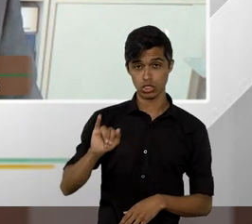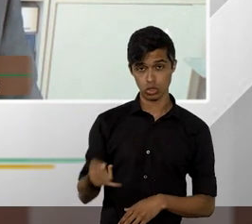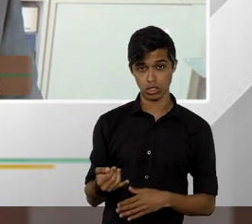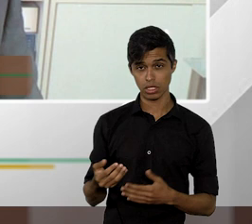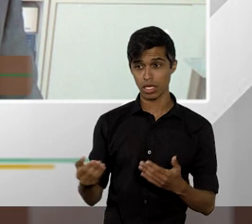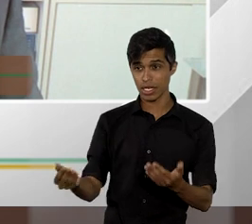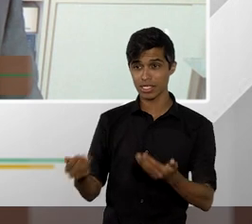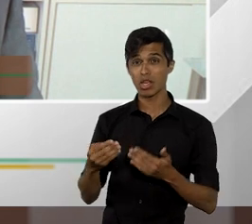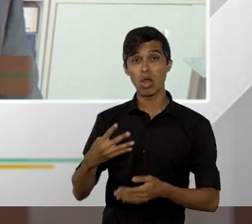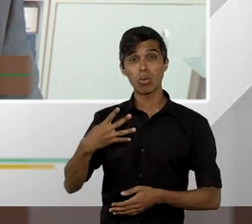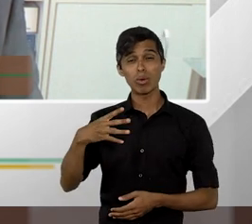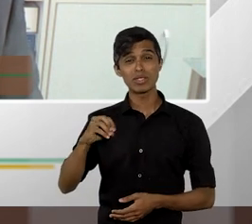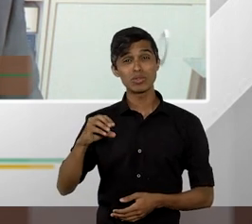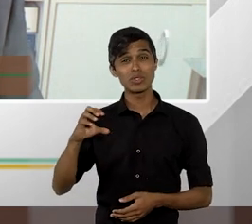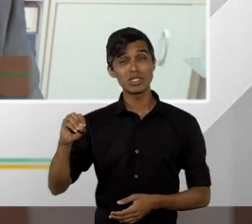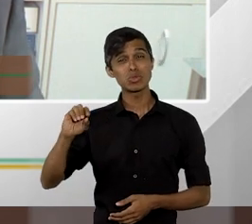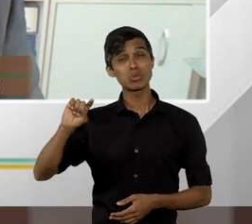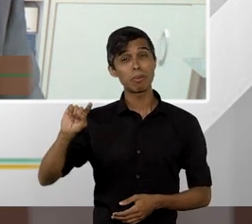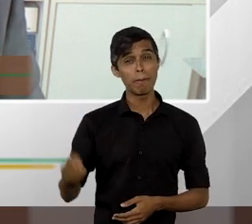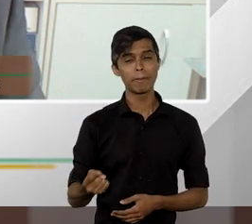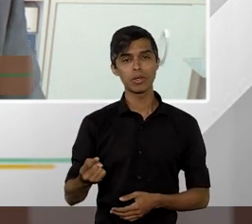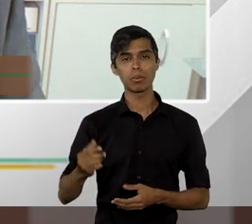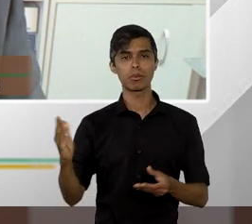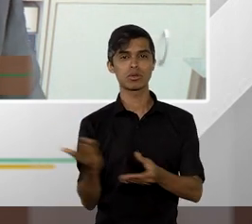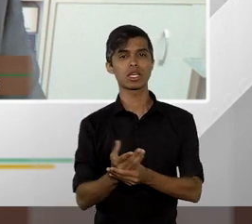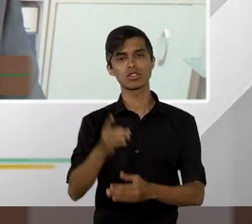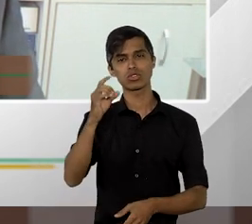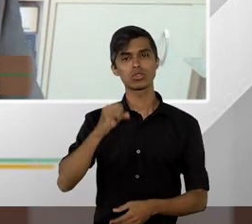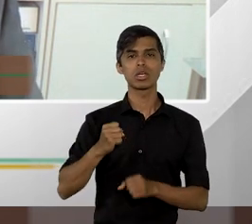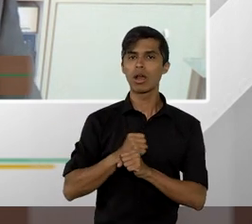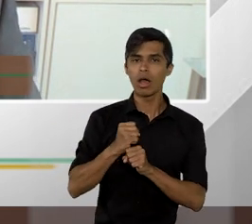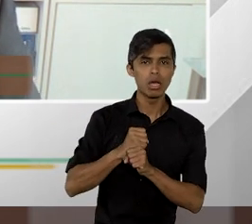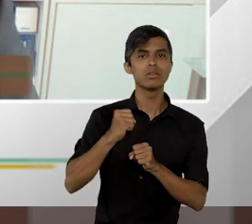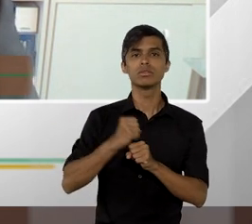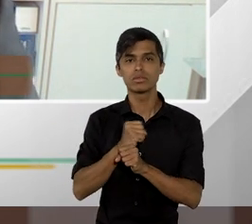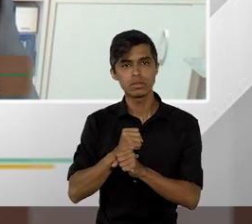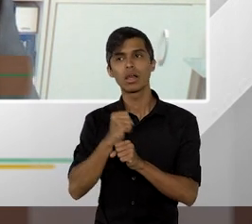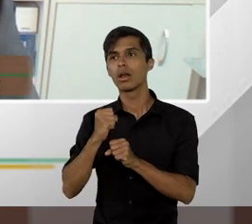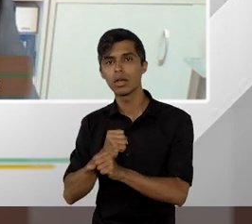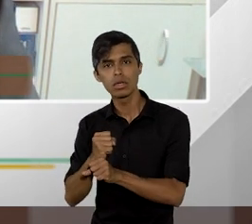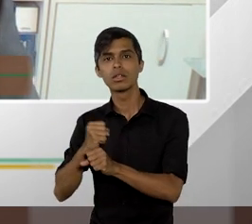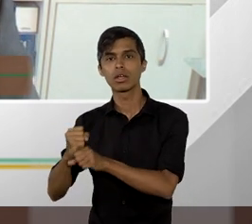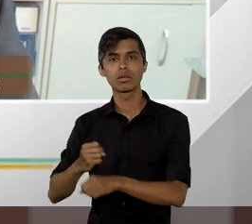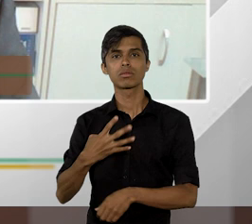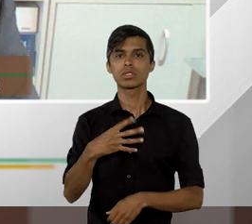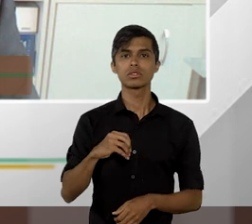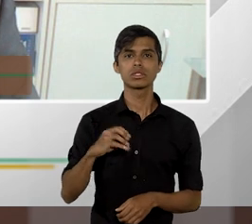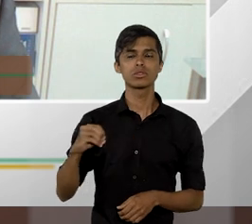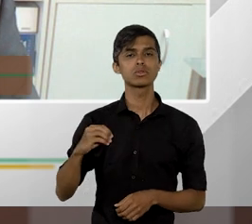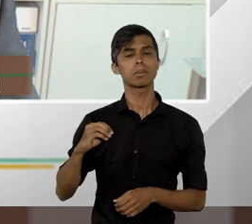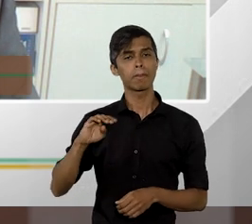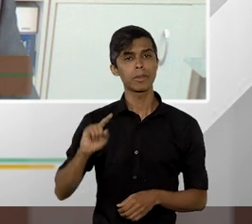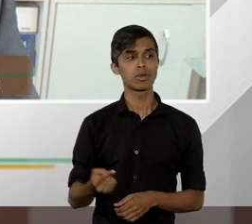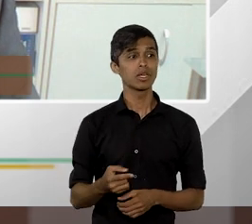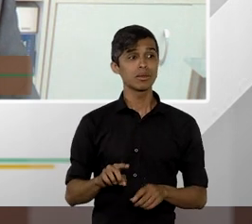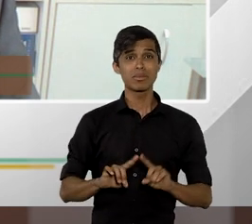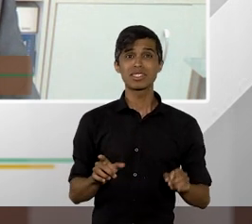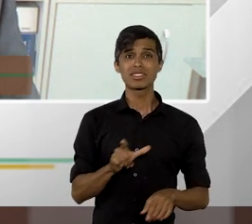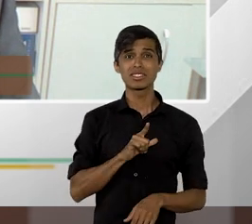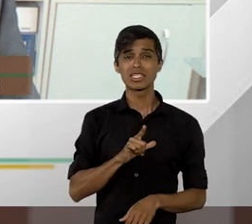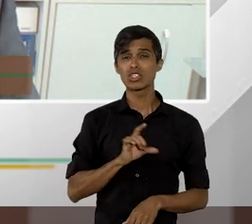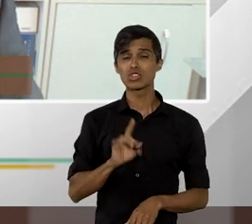de 400 mil processos por ano. Esse é um número inimaginável para uma corte que só tem 33 ministros.